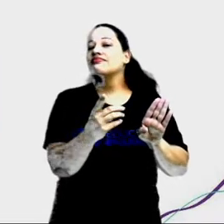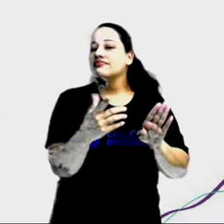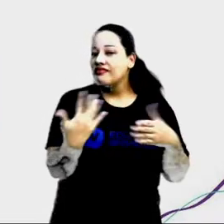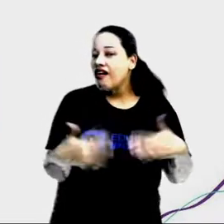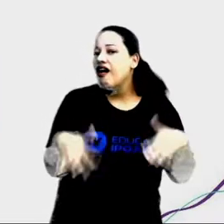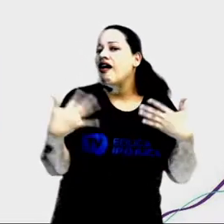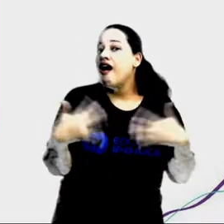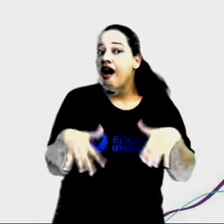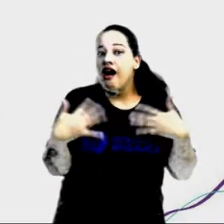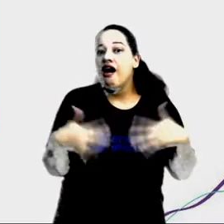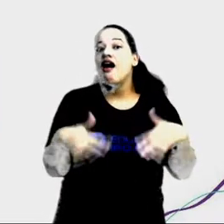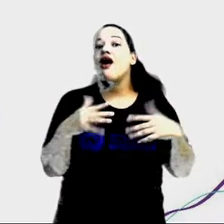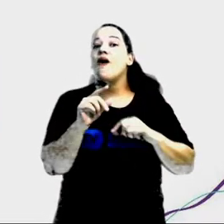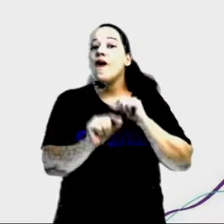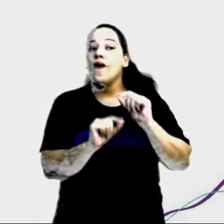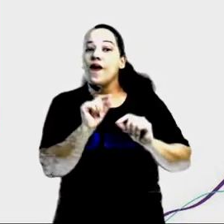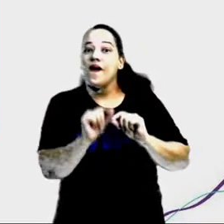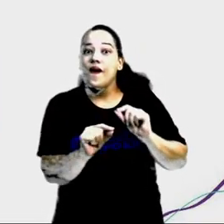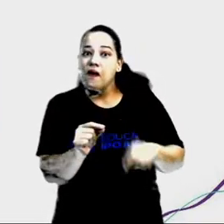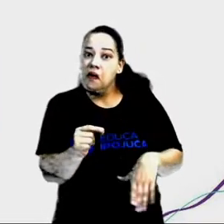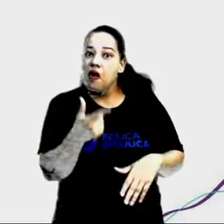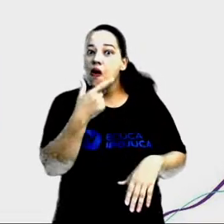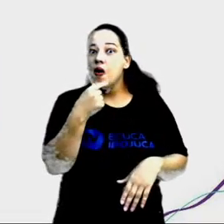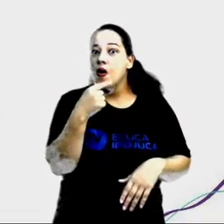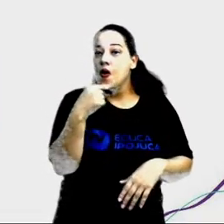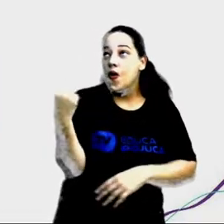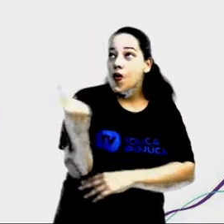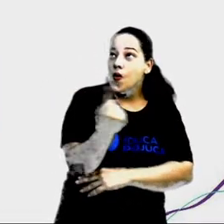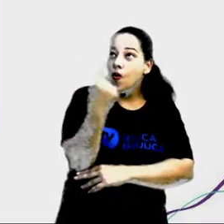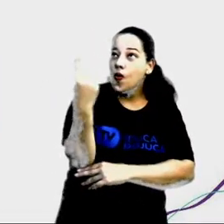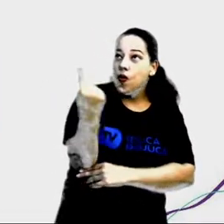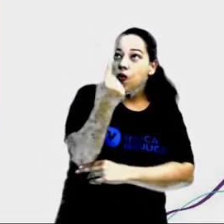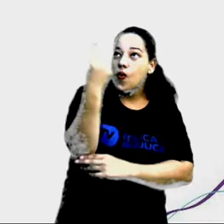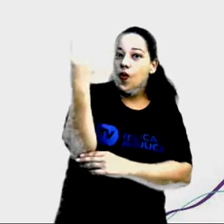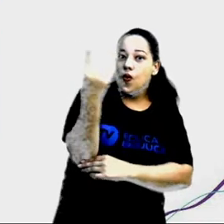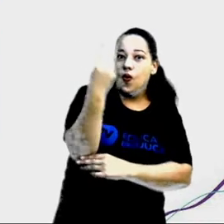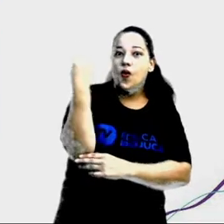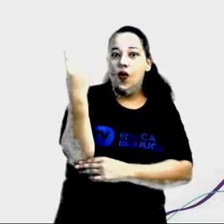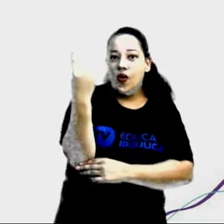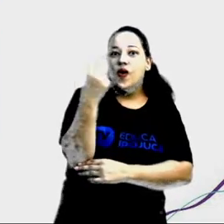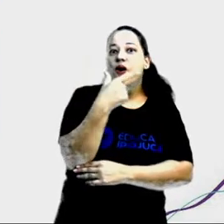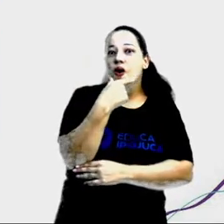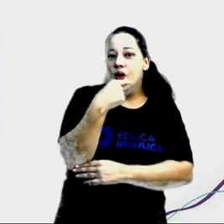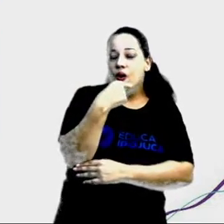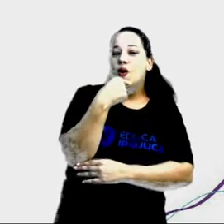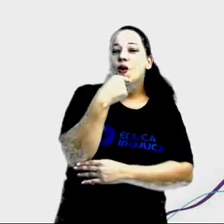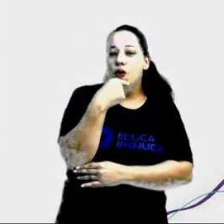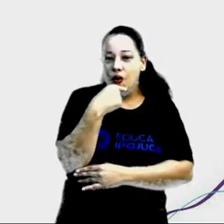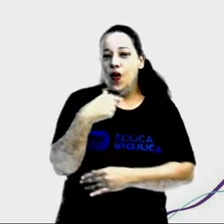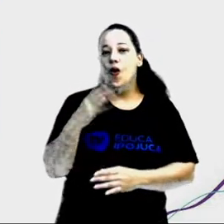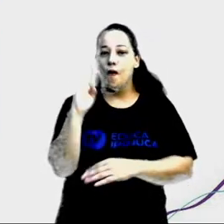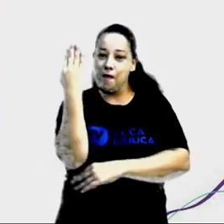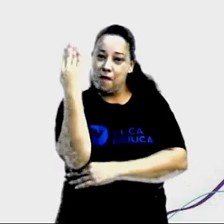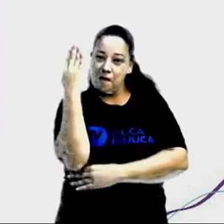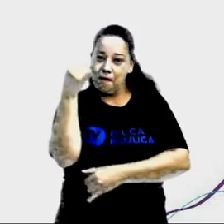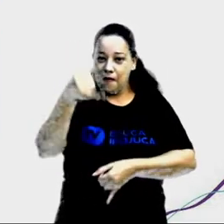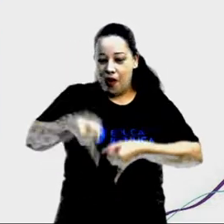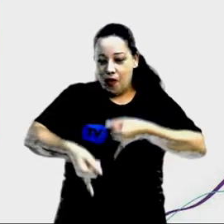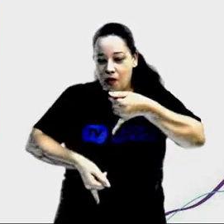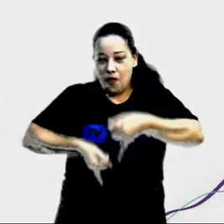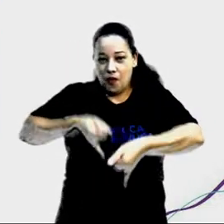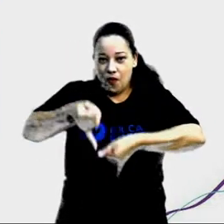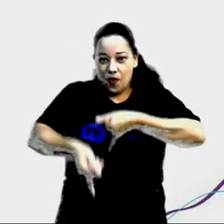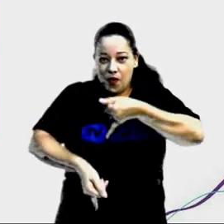Uau! Que homem grande! É o homem com a perna de pau. Apesar do encontro,